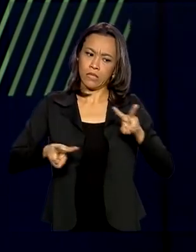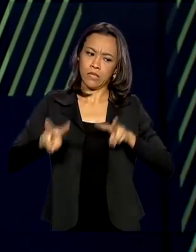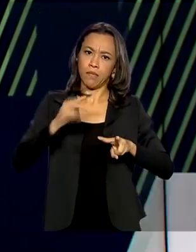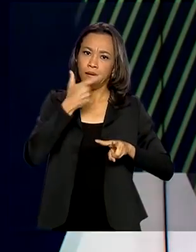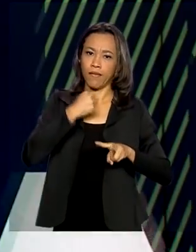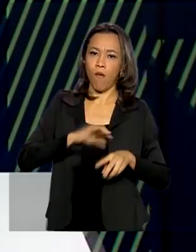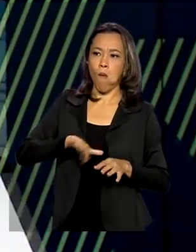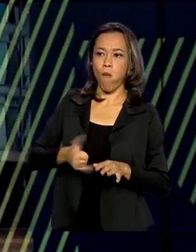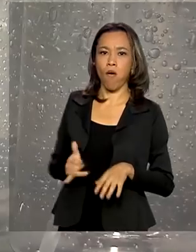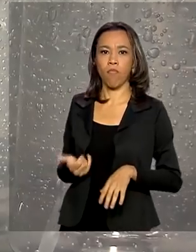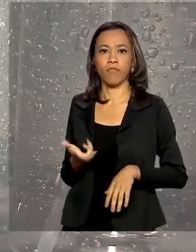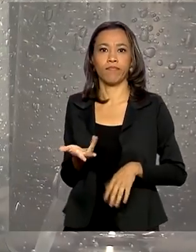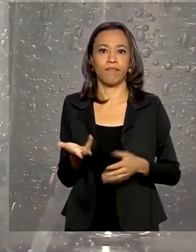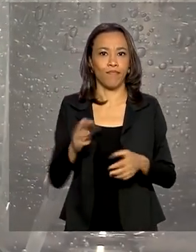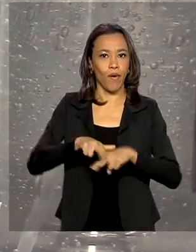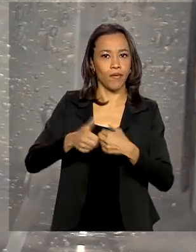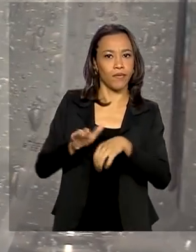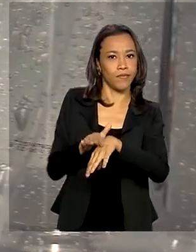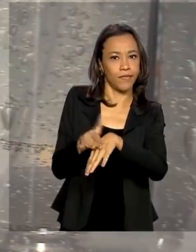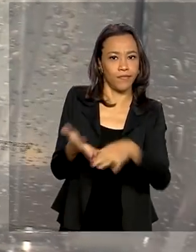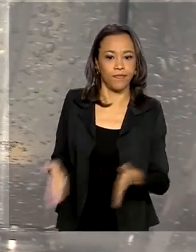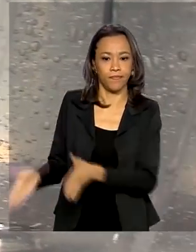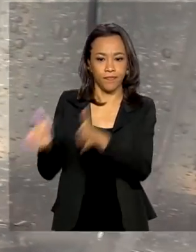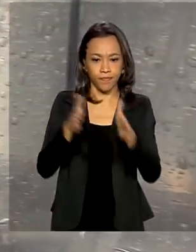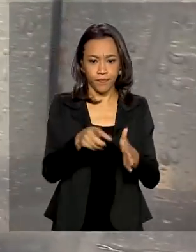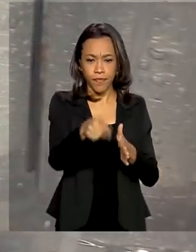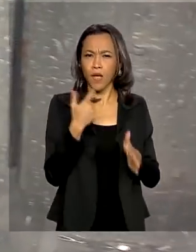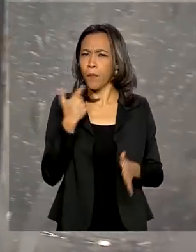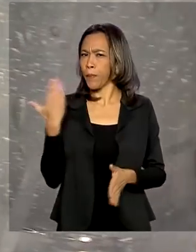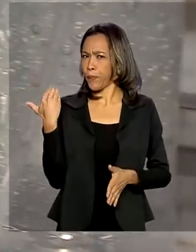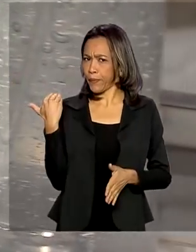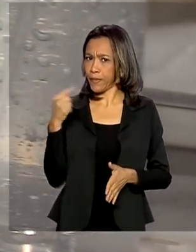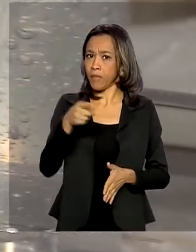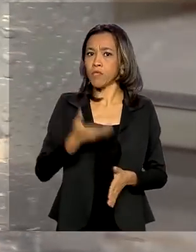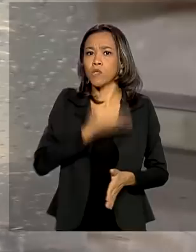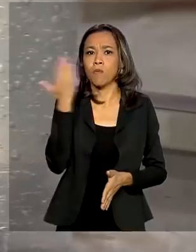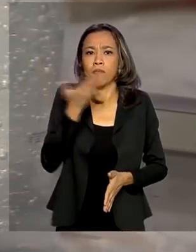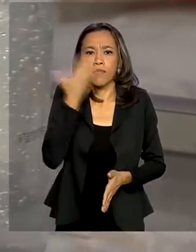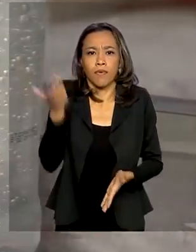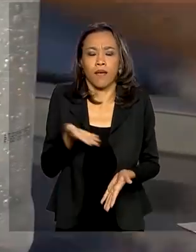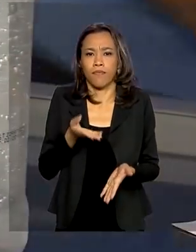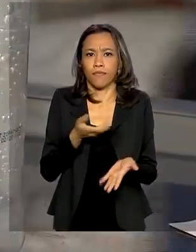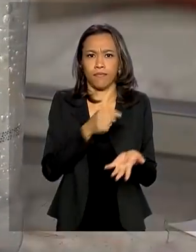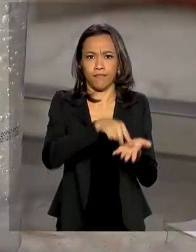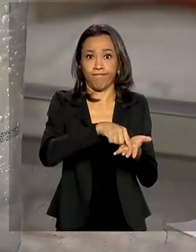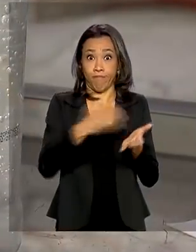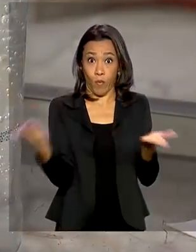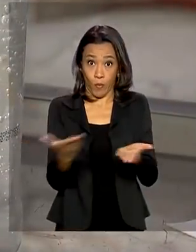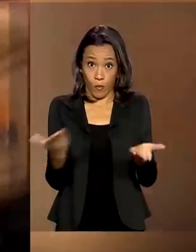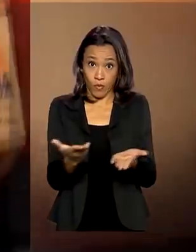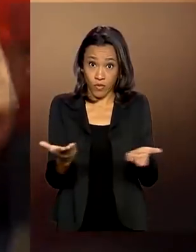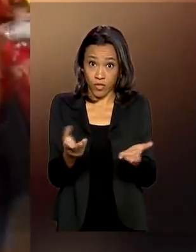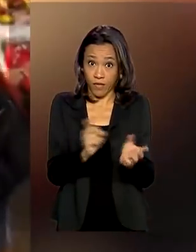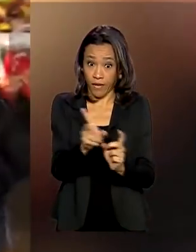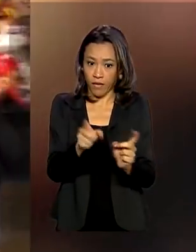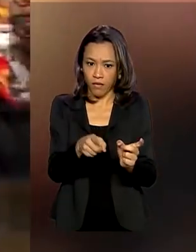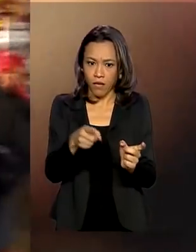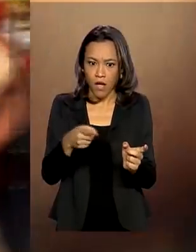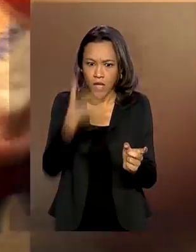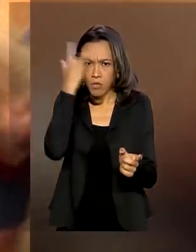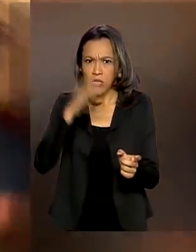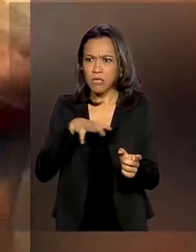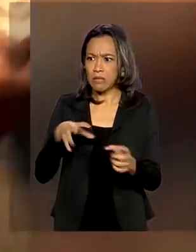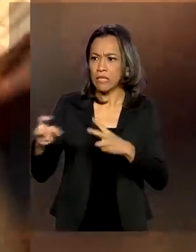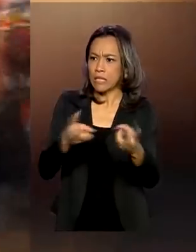doença. Um produto que até bem pouco tempo sobrava nas prateleiras, hoje está virando motivo de